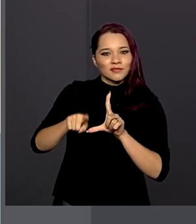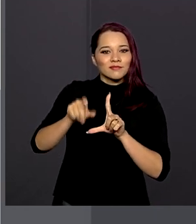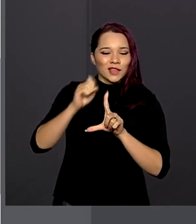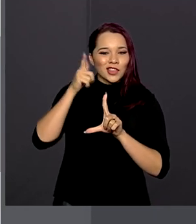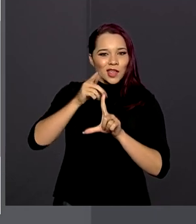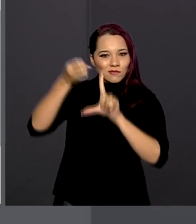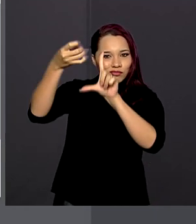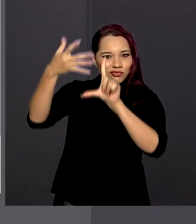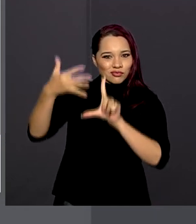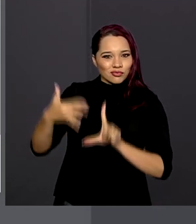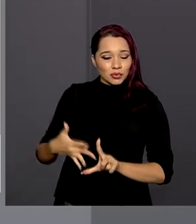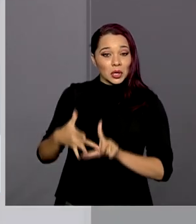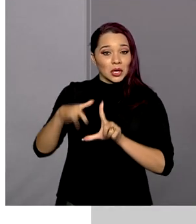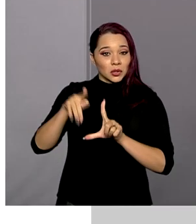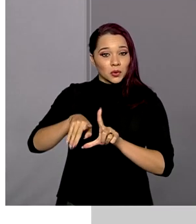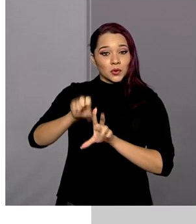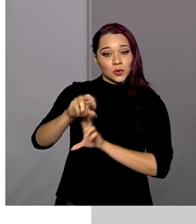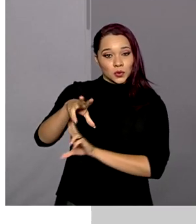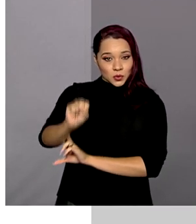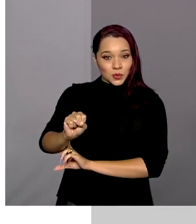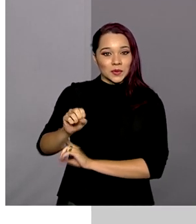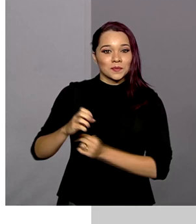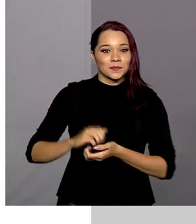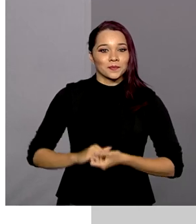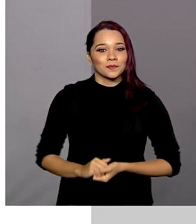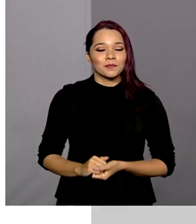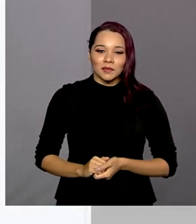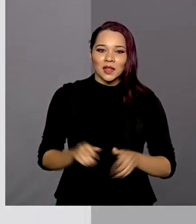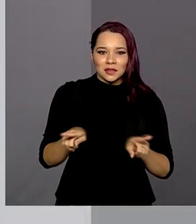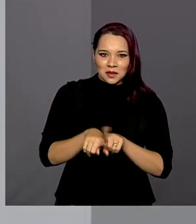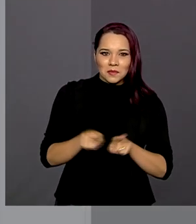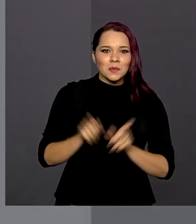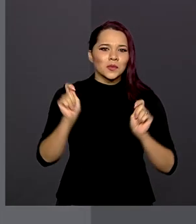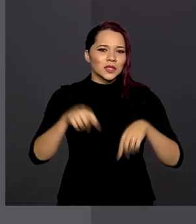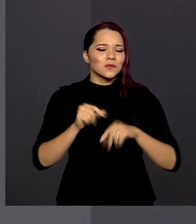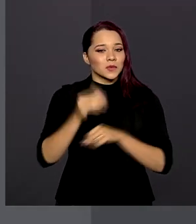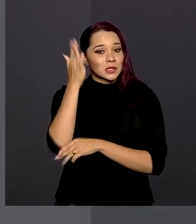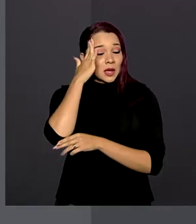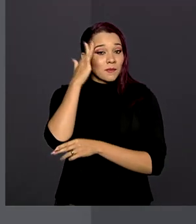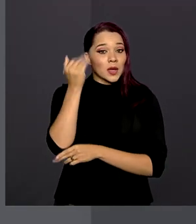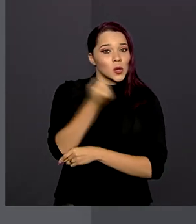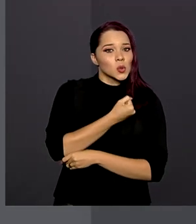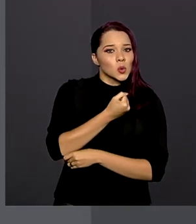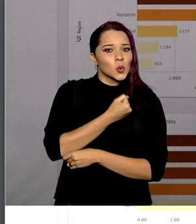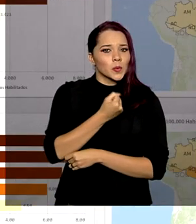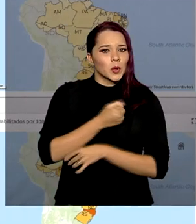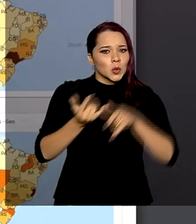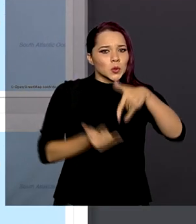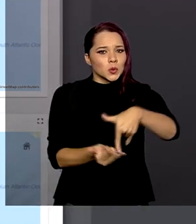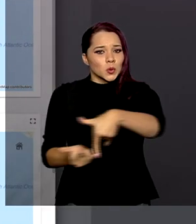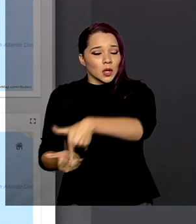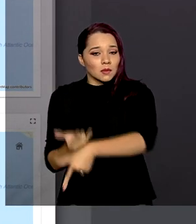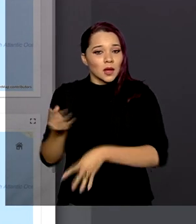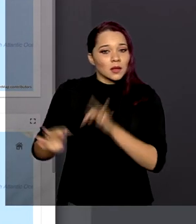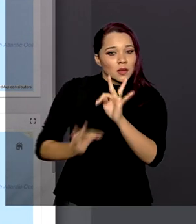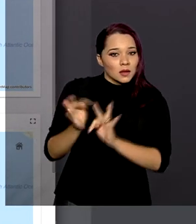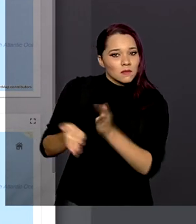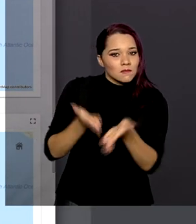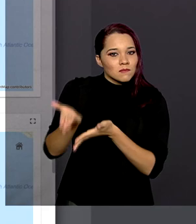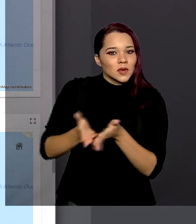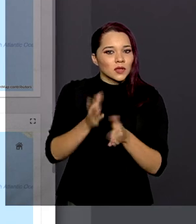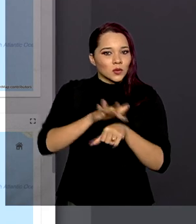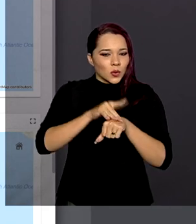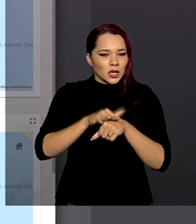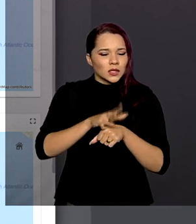informações do Sistema Único de Saúde. Também é possível saber o número de leitos para tratamento da doença nos